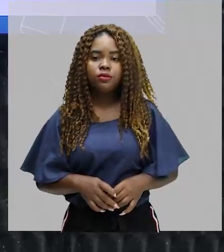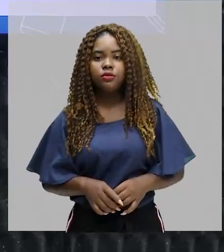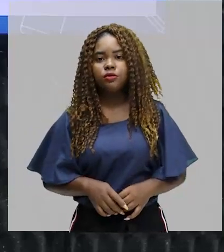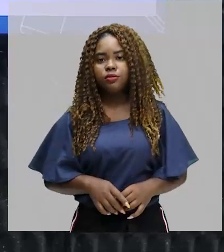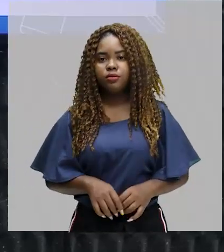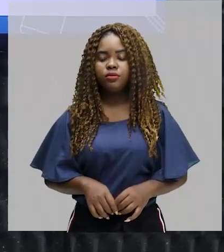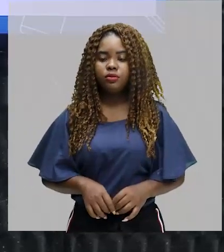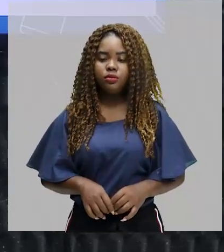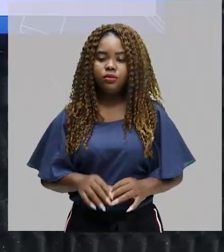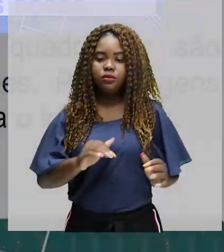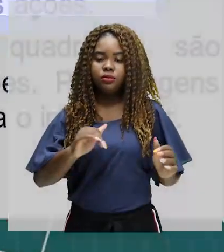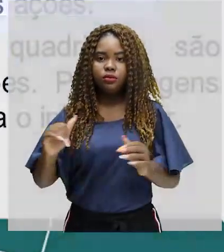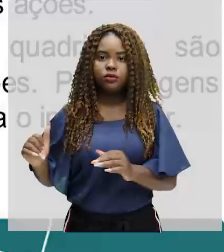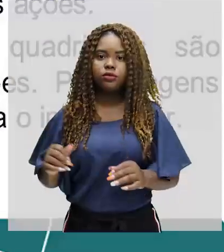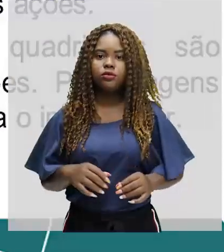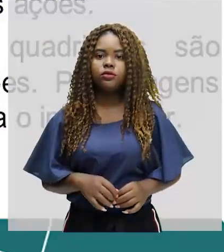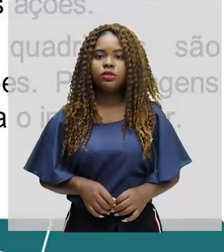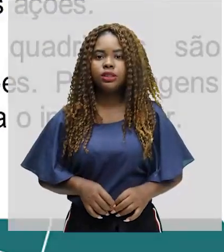diversos.